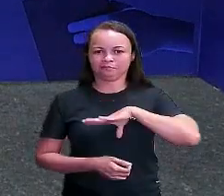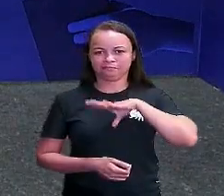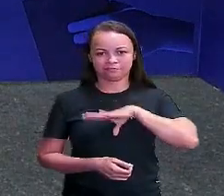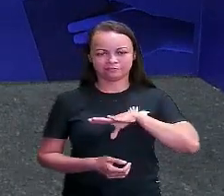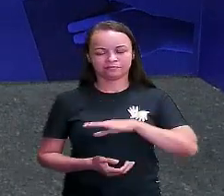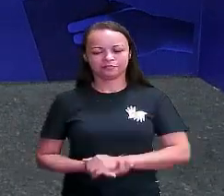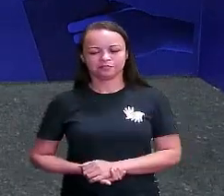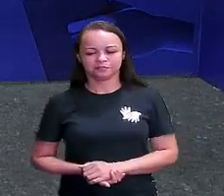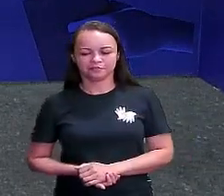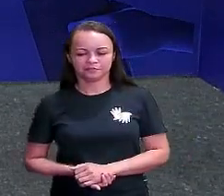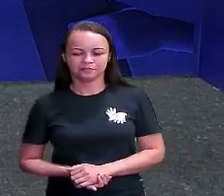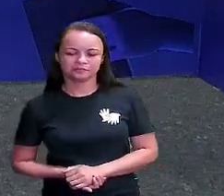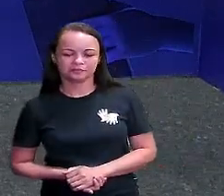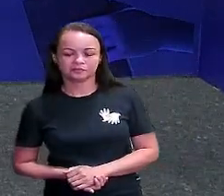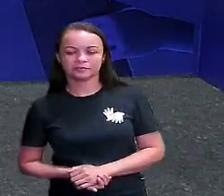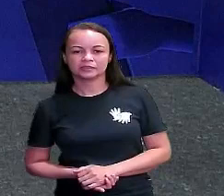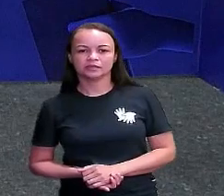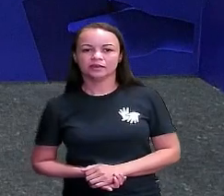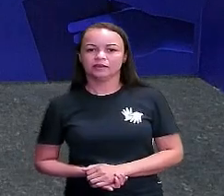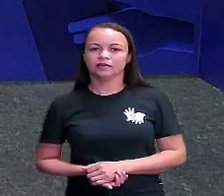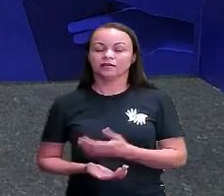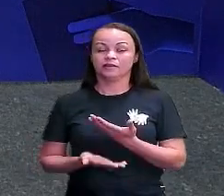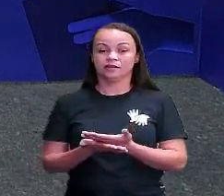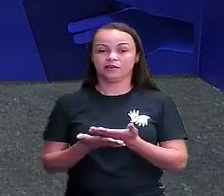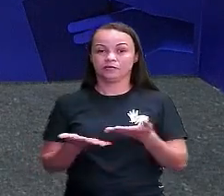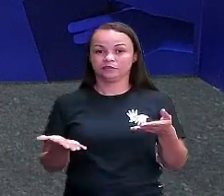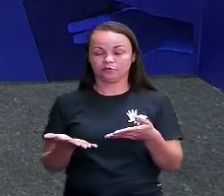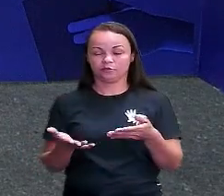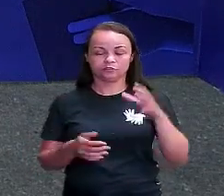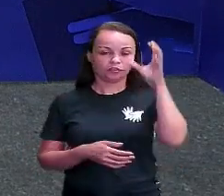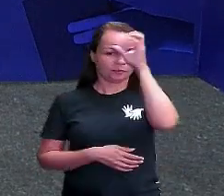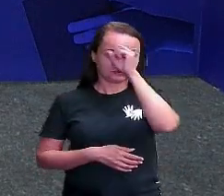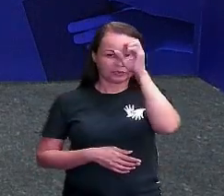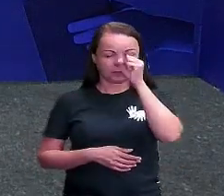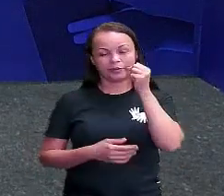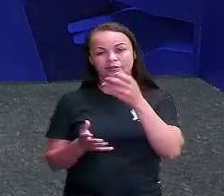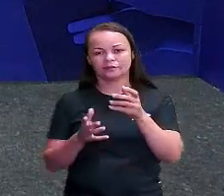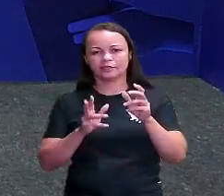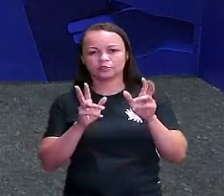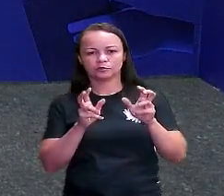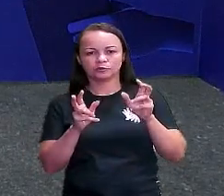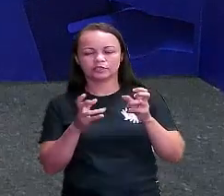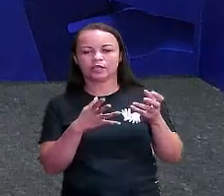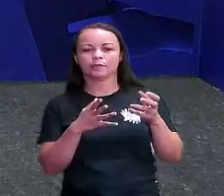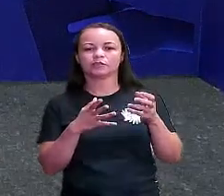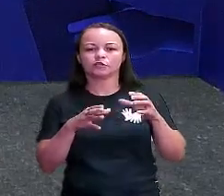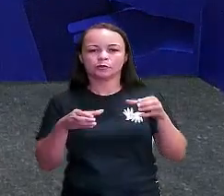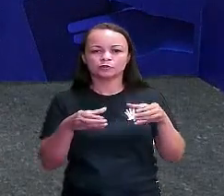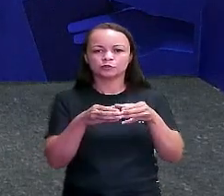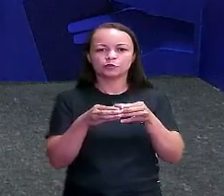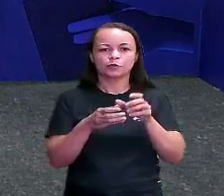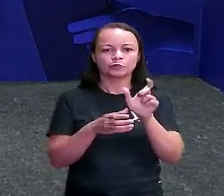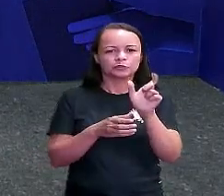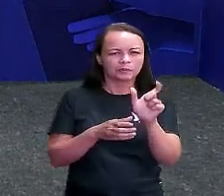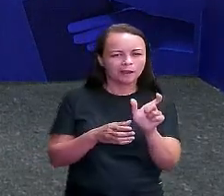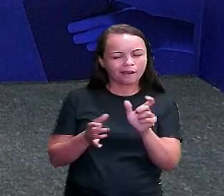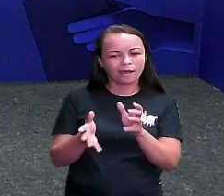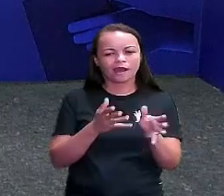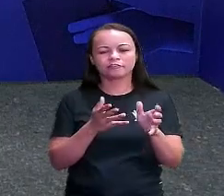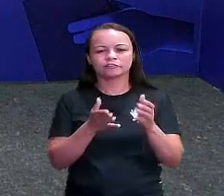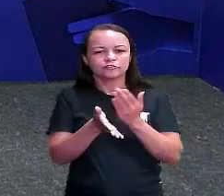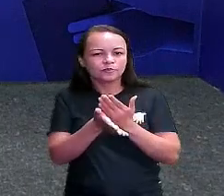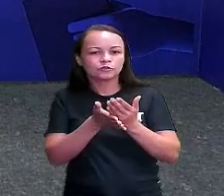Bom, na aula de hoje vamos aprender um pouco sobre as classes de palavras e vamos começar pelos